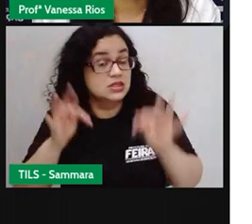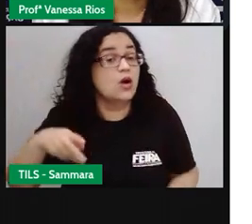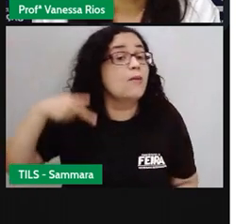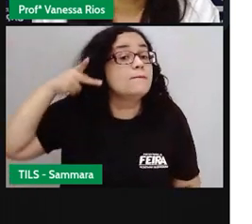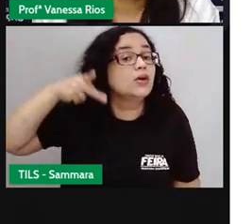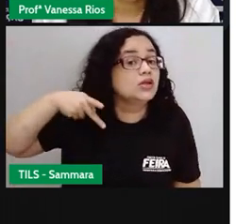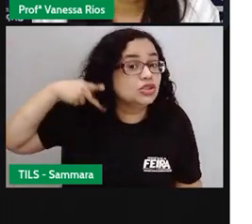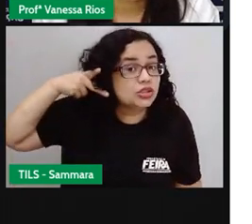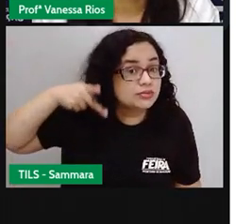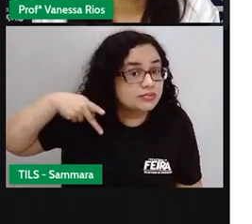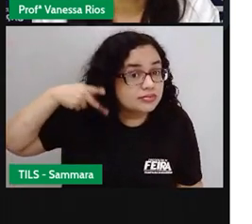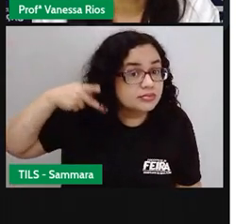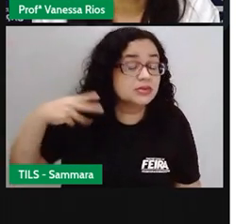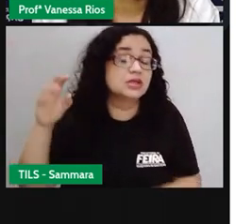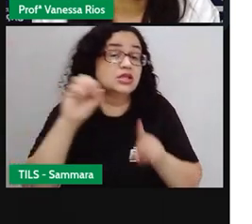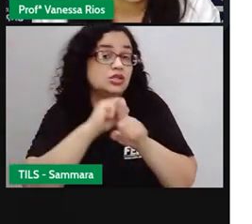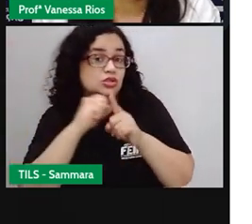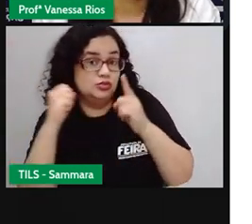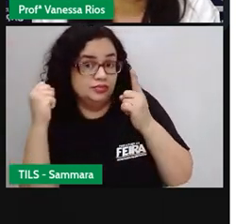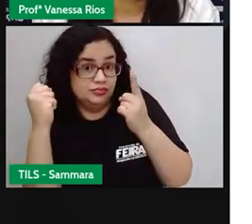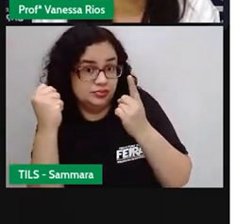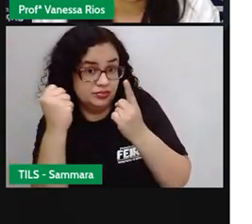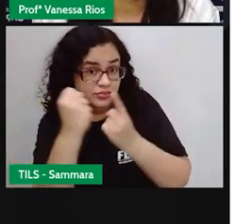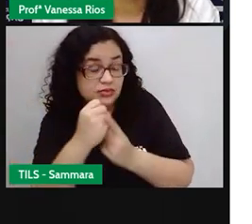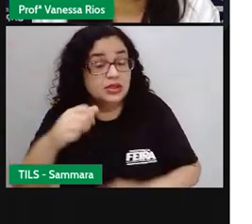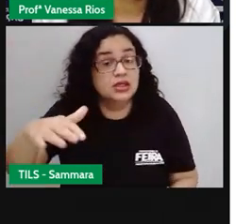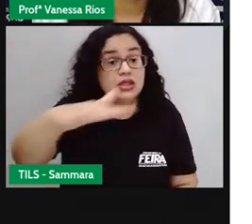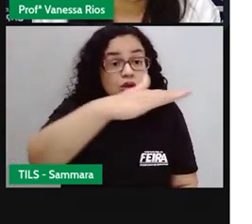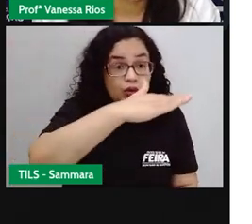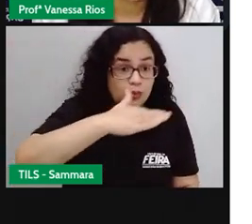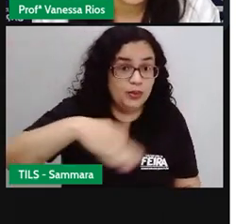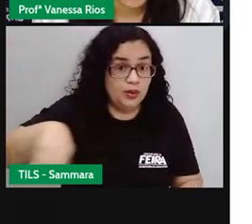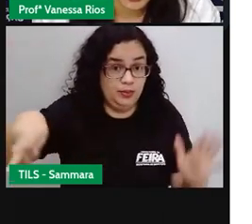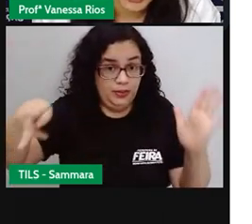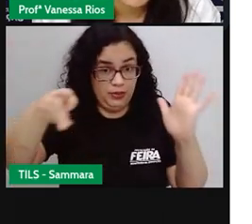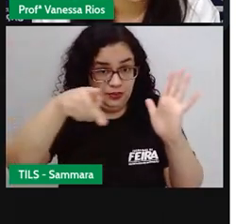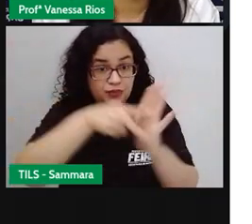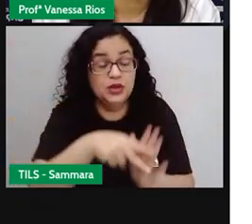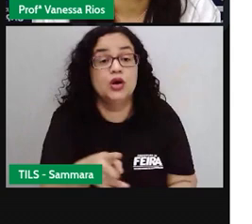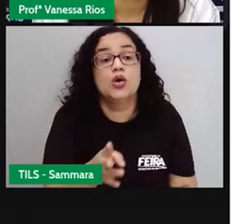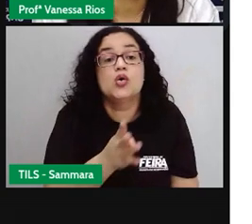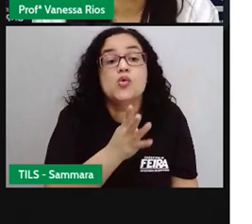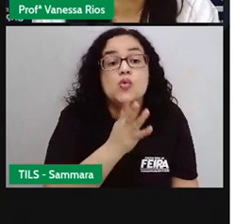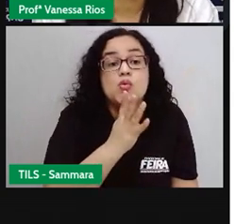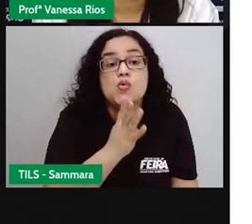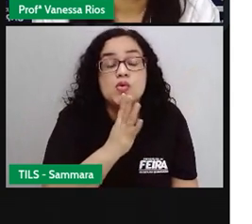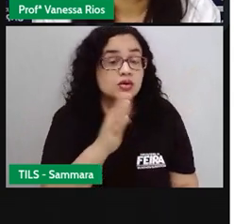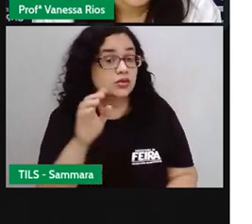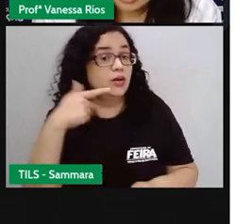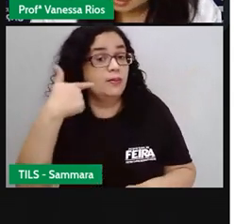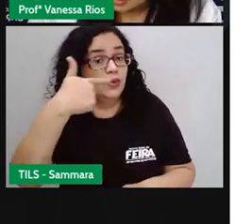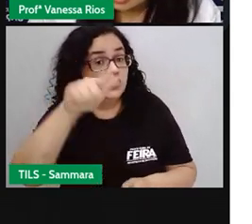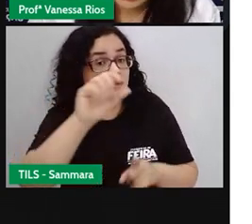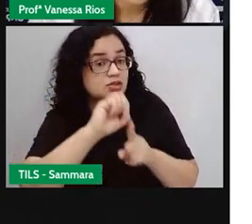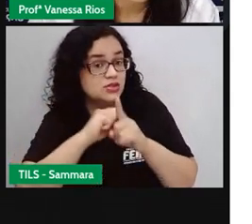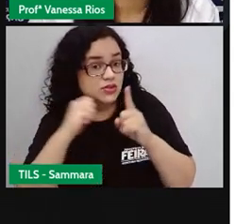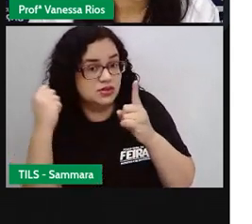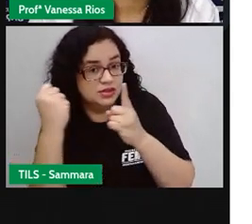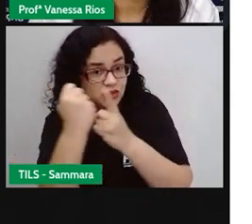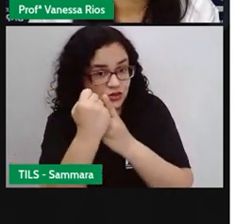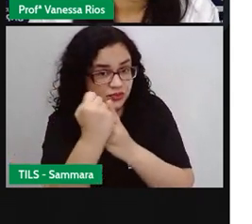organização política de uma sociedade localizada em um território próprio, que é reconhecido por outras